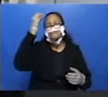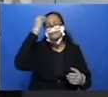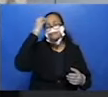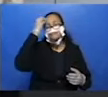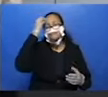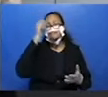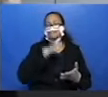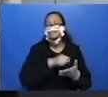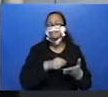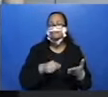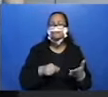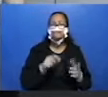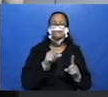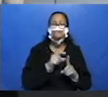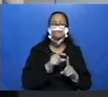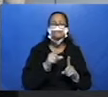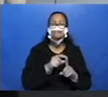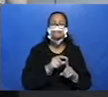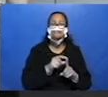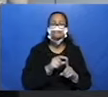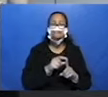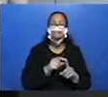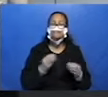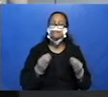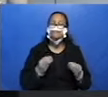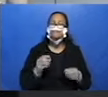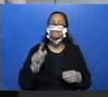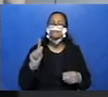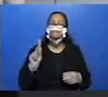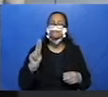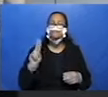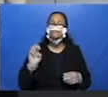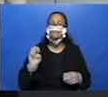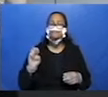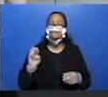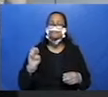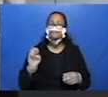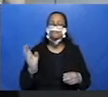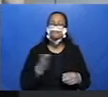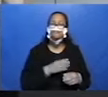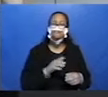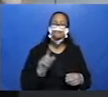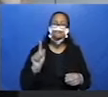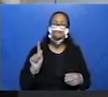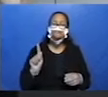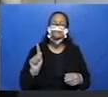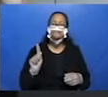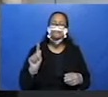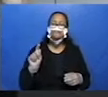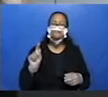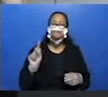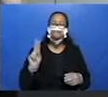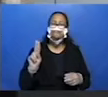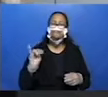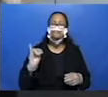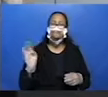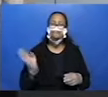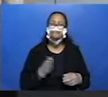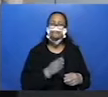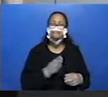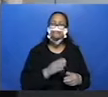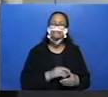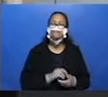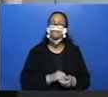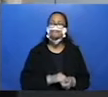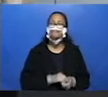escrita das palavras com guê, gui e gay. O é onde nós estamos agora, professora? Na página